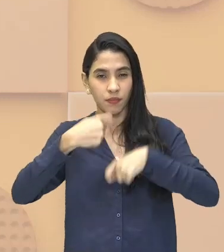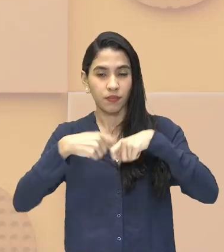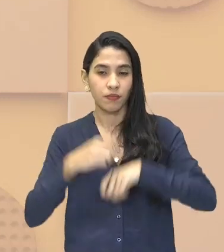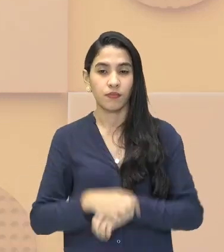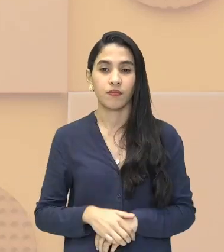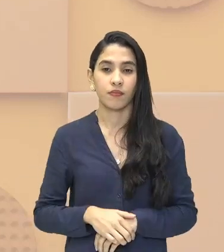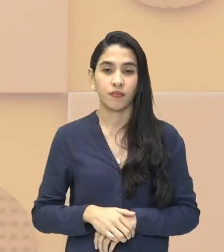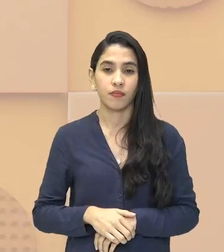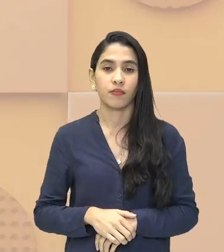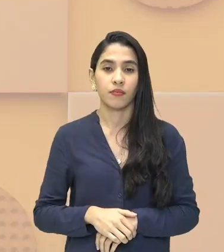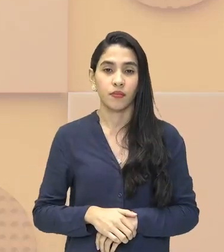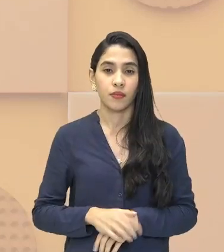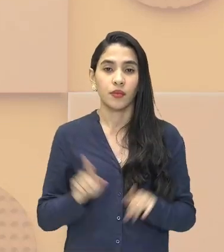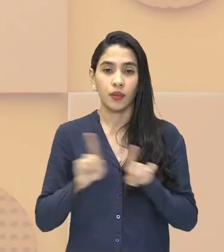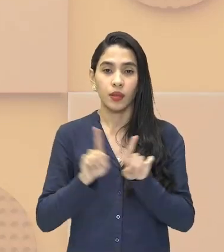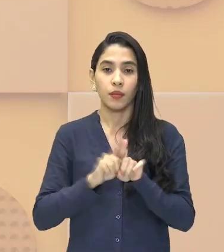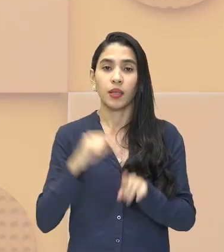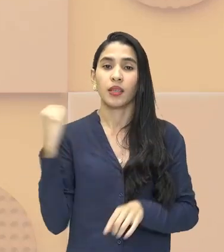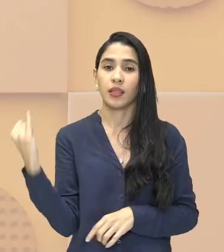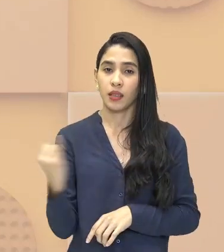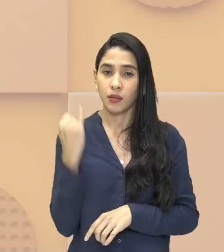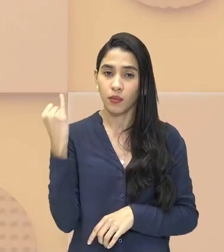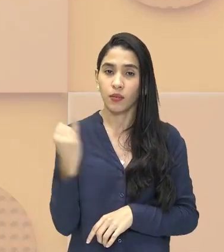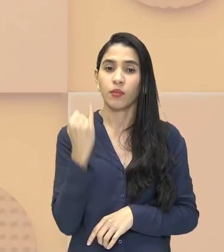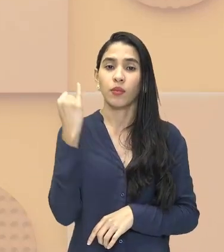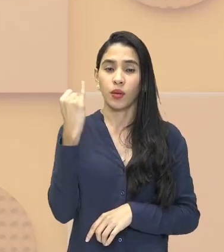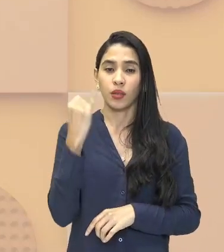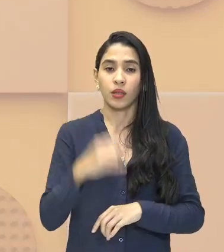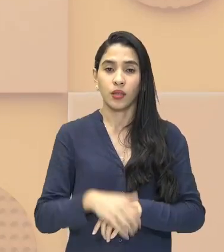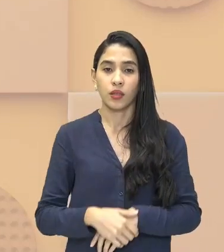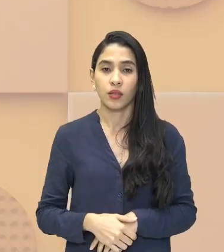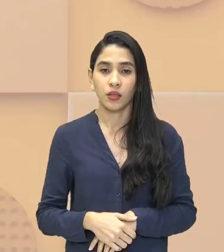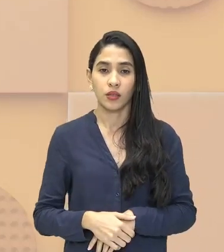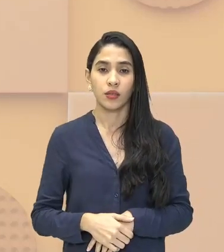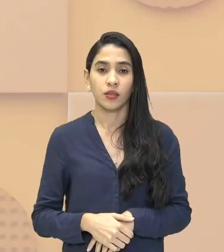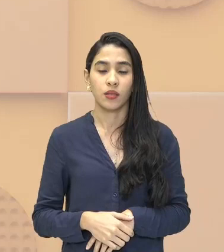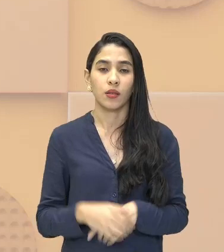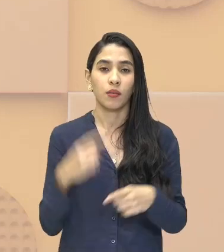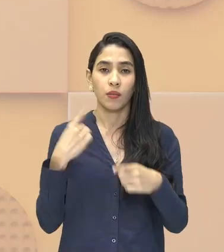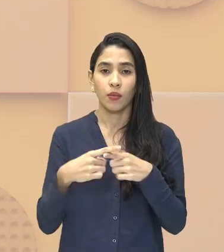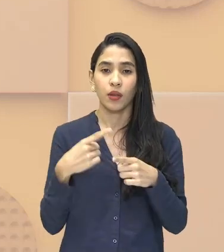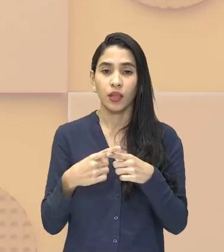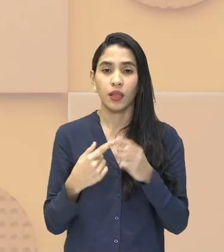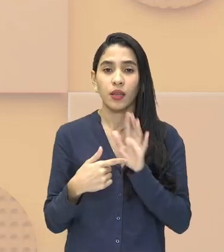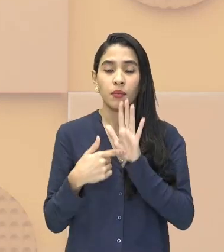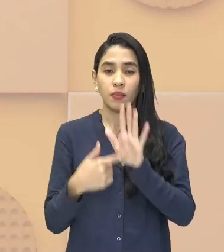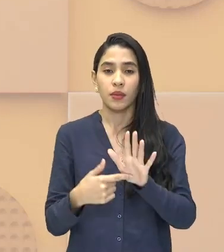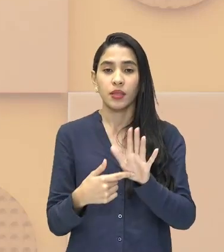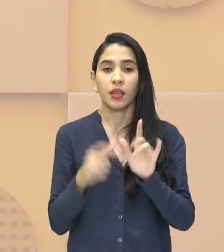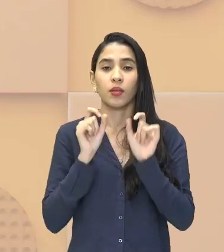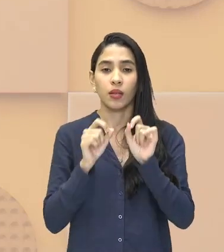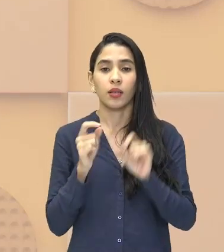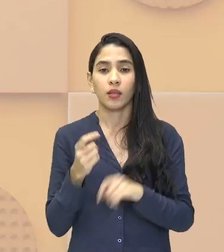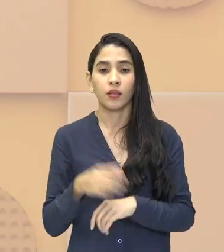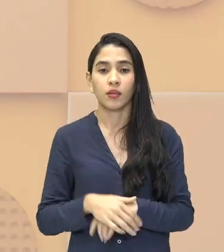total importância justamente para poder nós termos aí